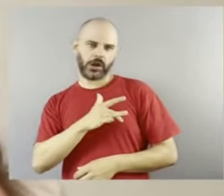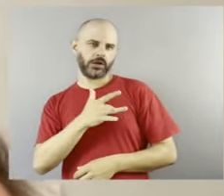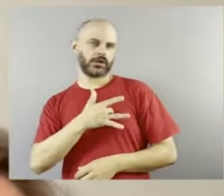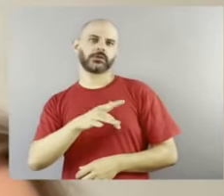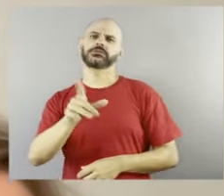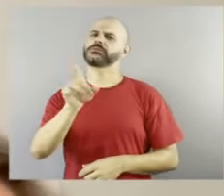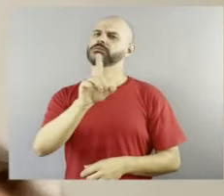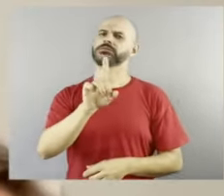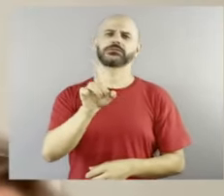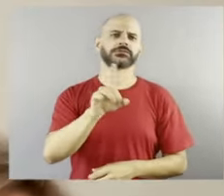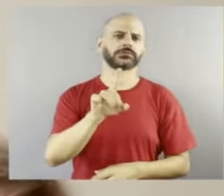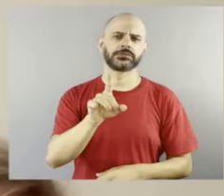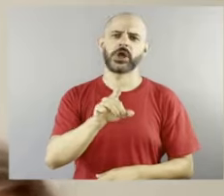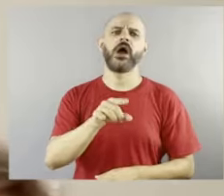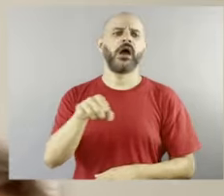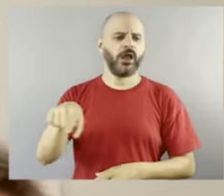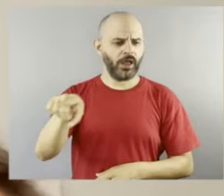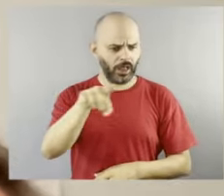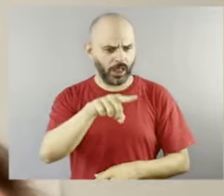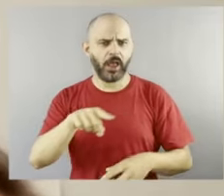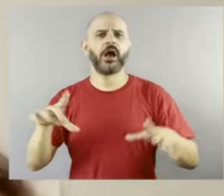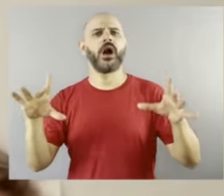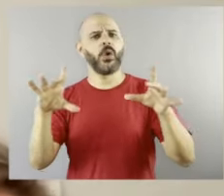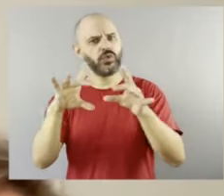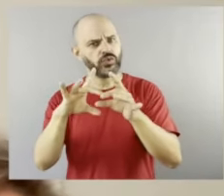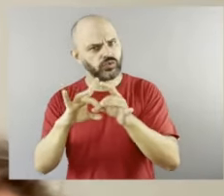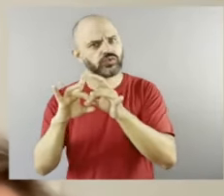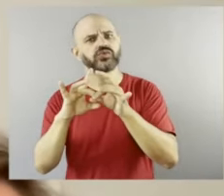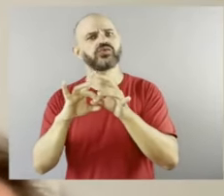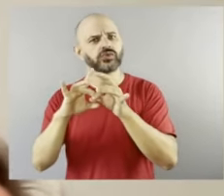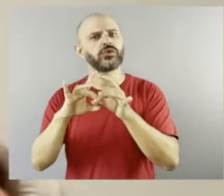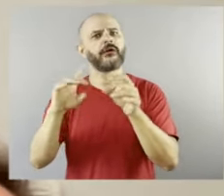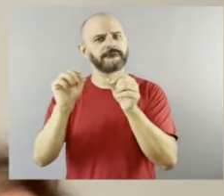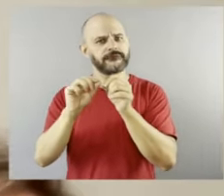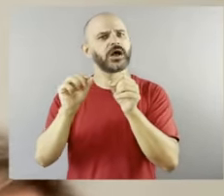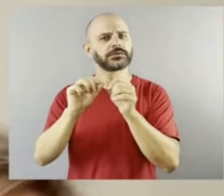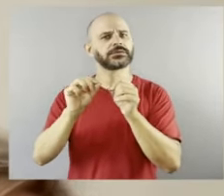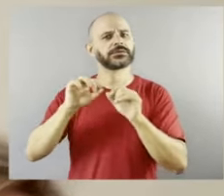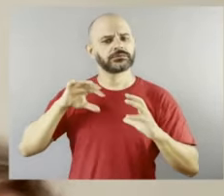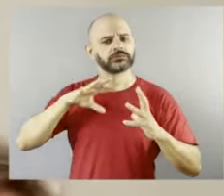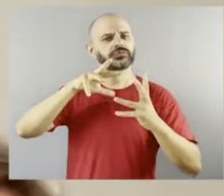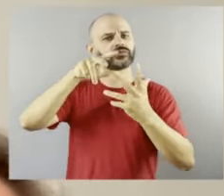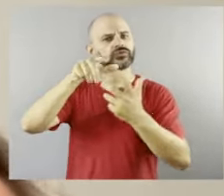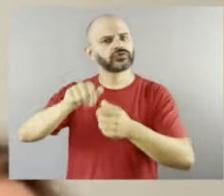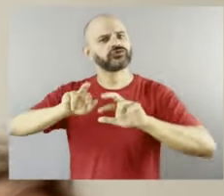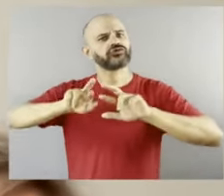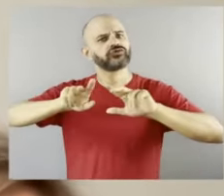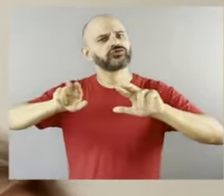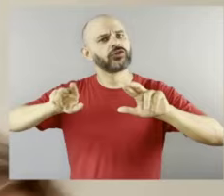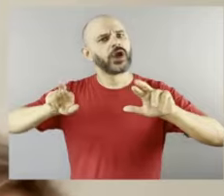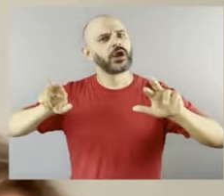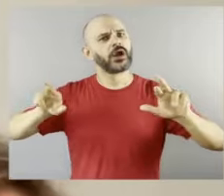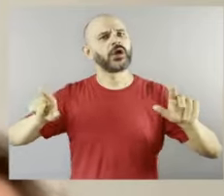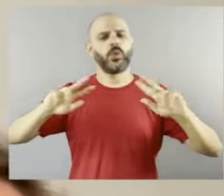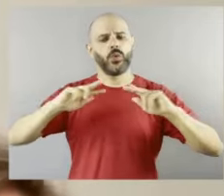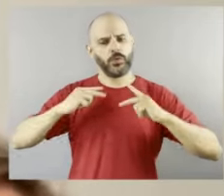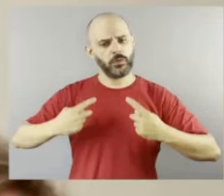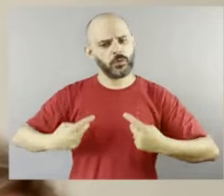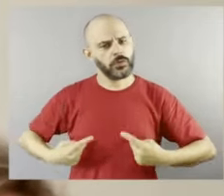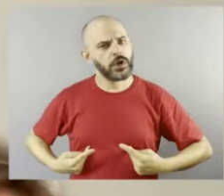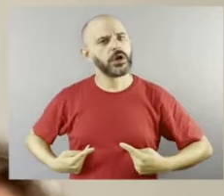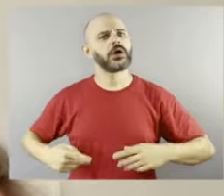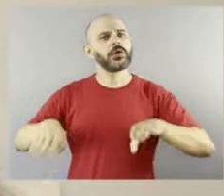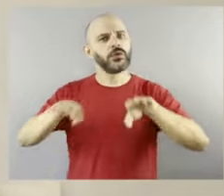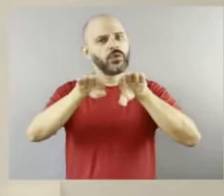aí para construir, junto com a gente, um universo diverso, humano, equitativo.